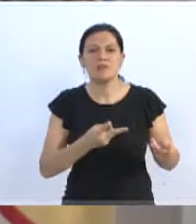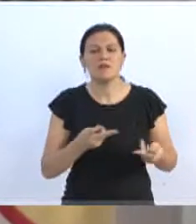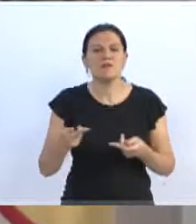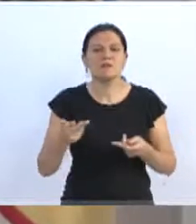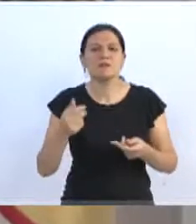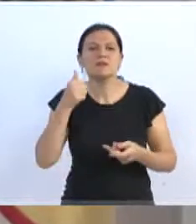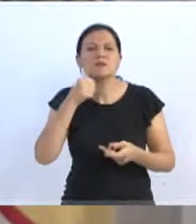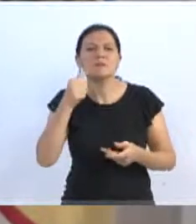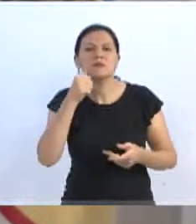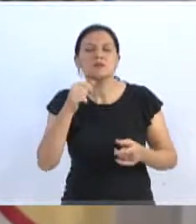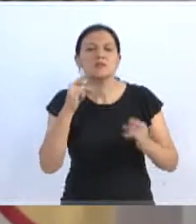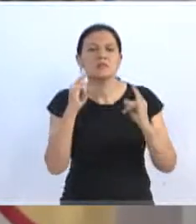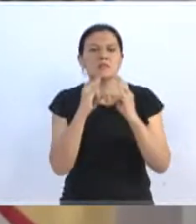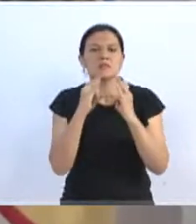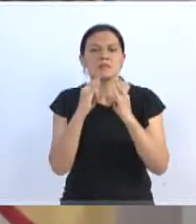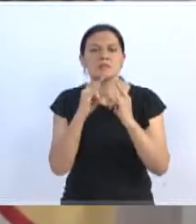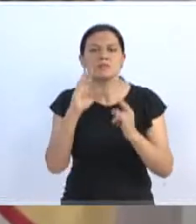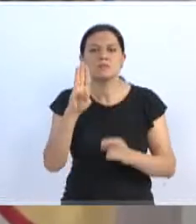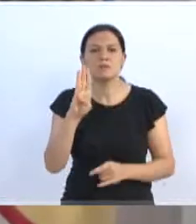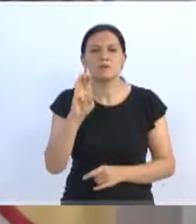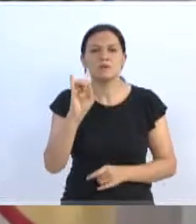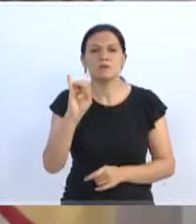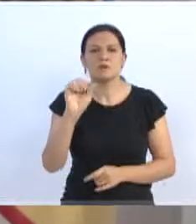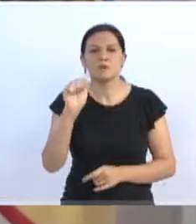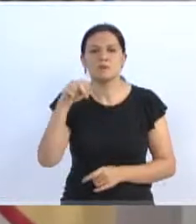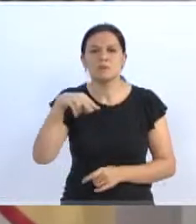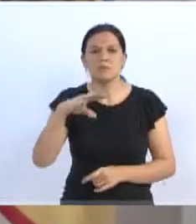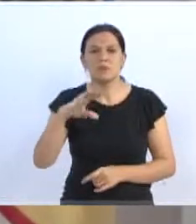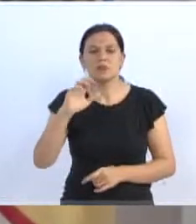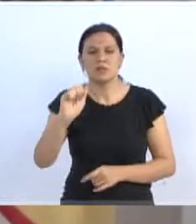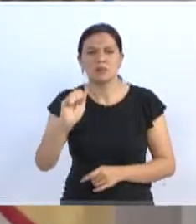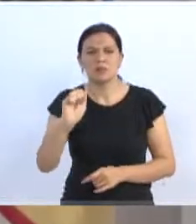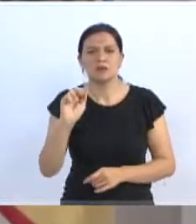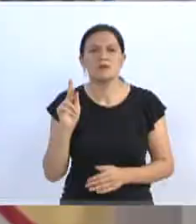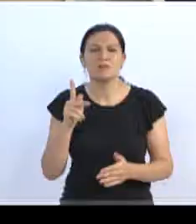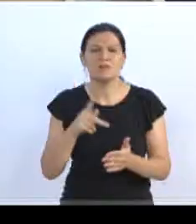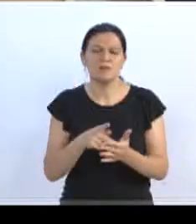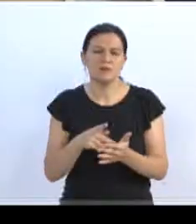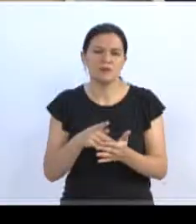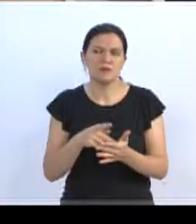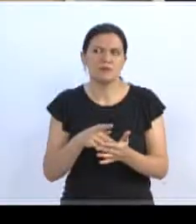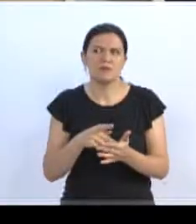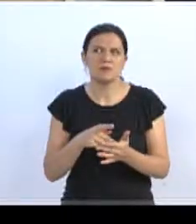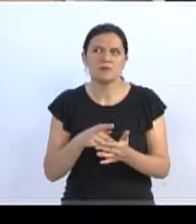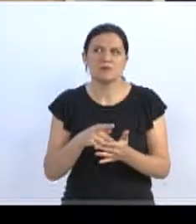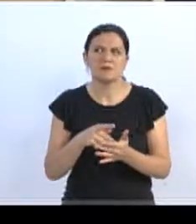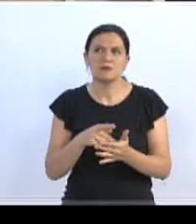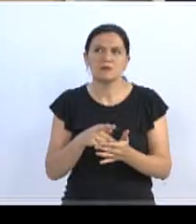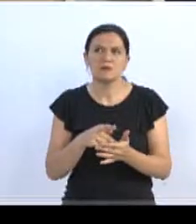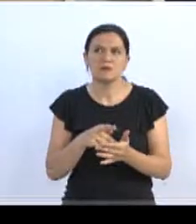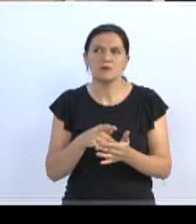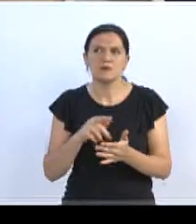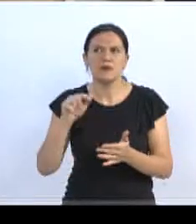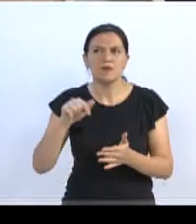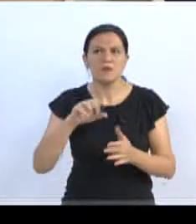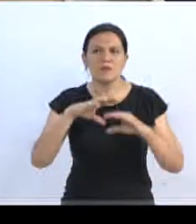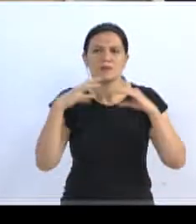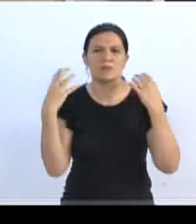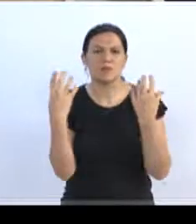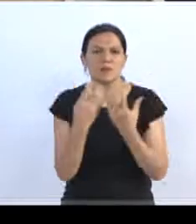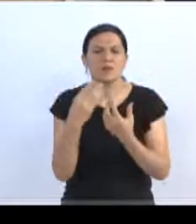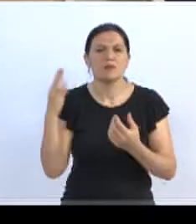Instituto Bianca, que foi, na verdade, o caso que mexeu o vereador César com toda a comunidade